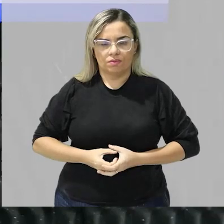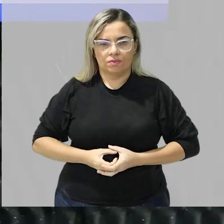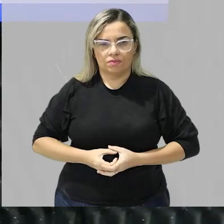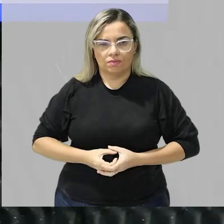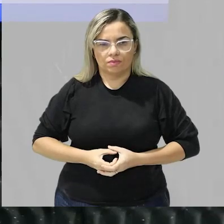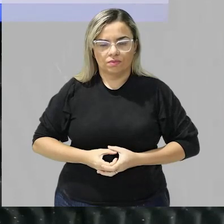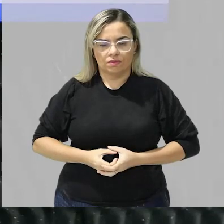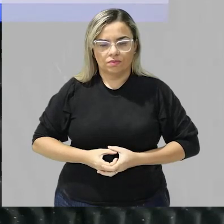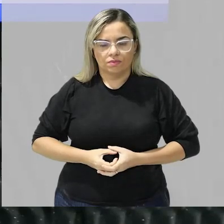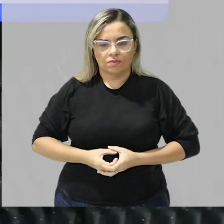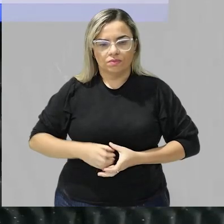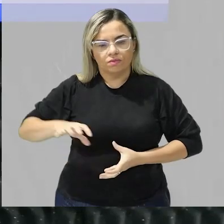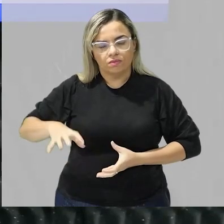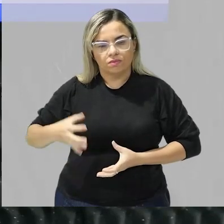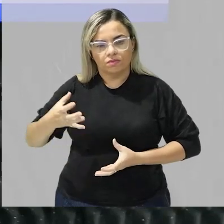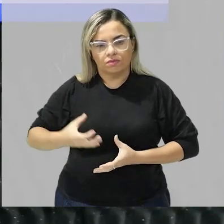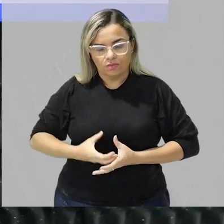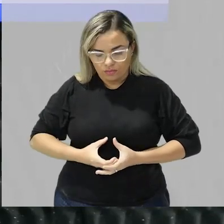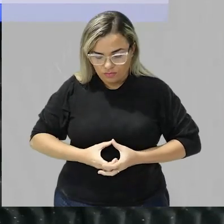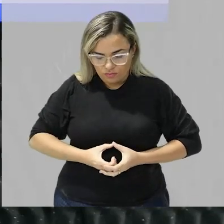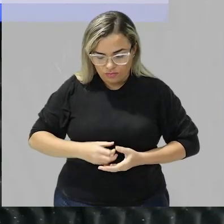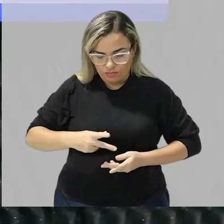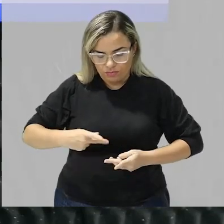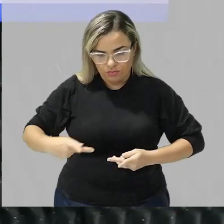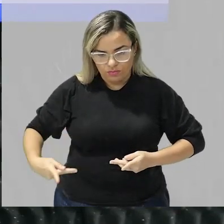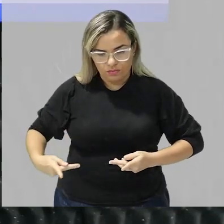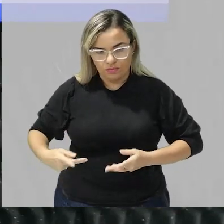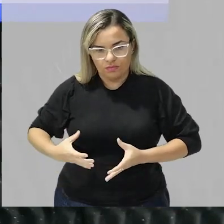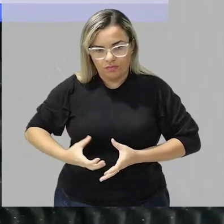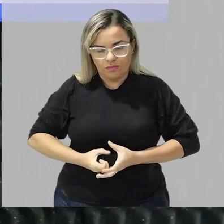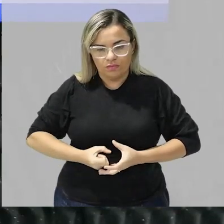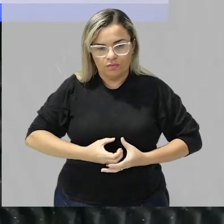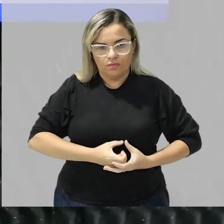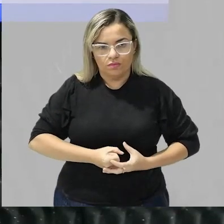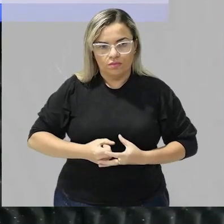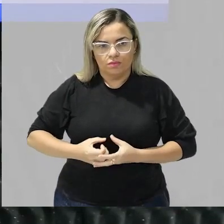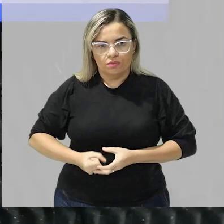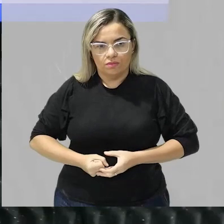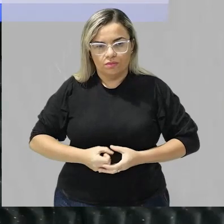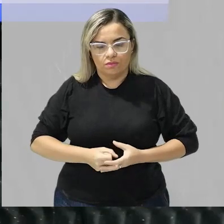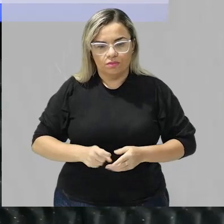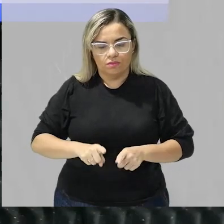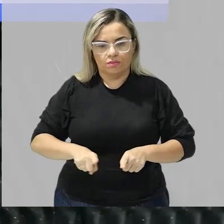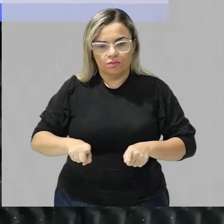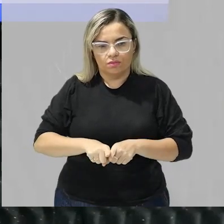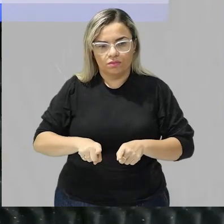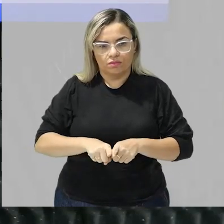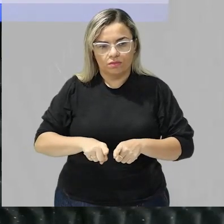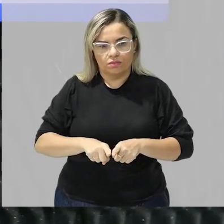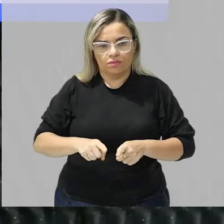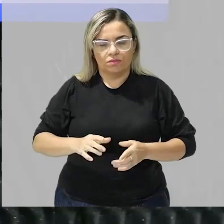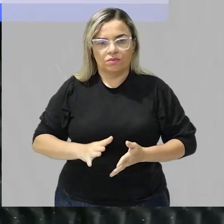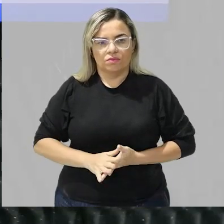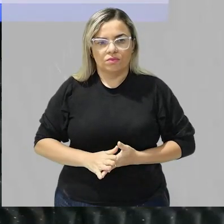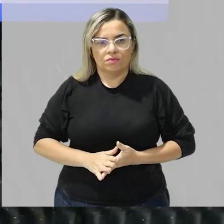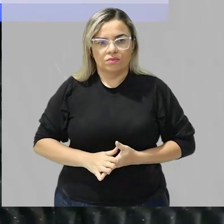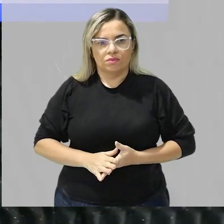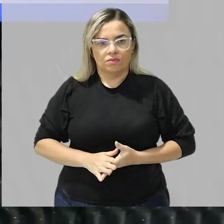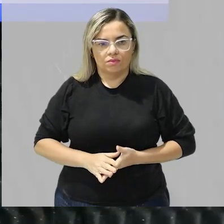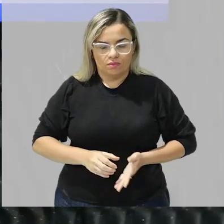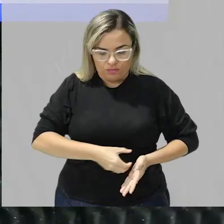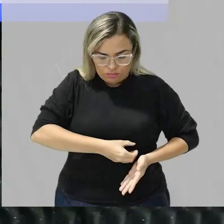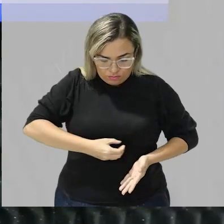aqui vai acontecer a digestão de proteínas tá? e aí também esse alimento ele vai passar para o intestino